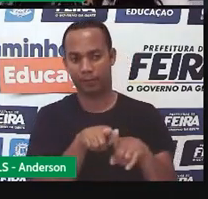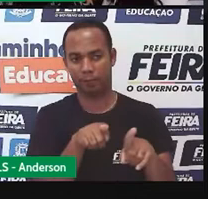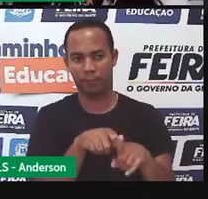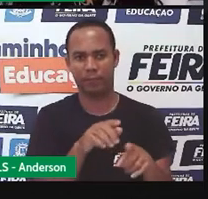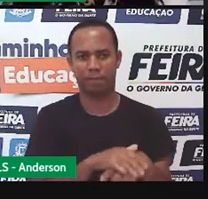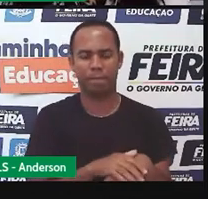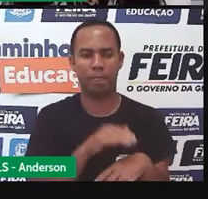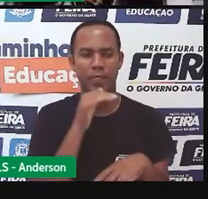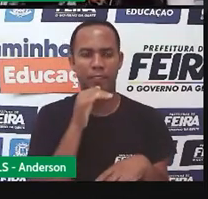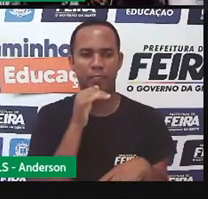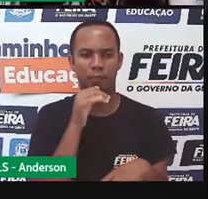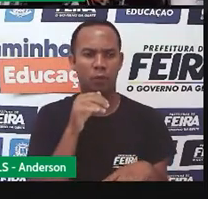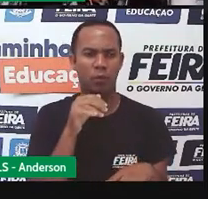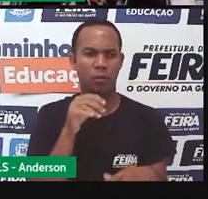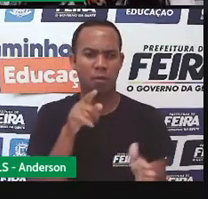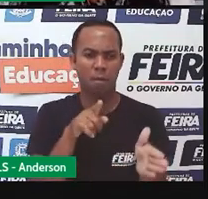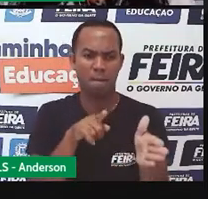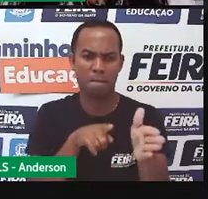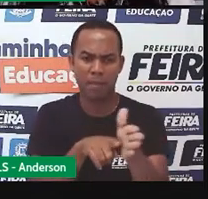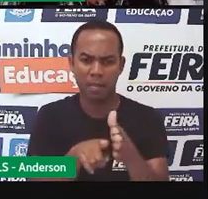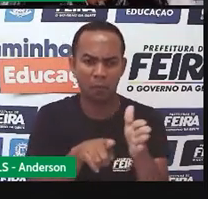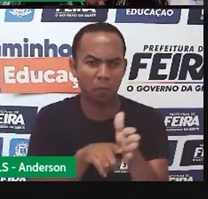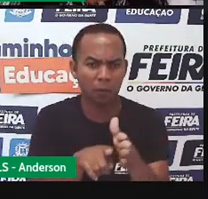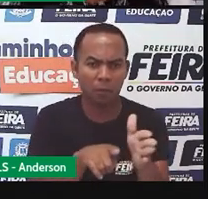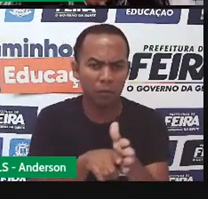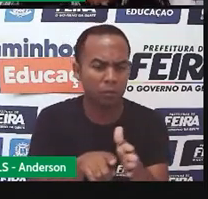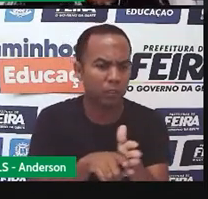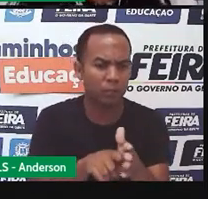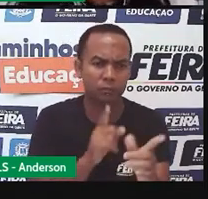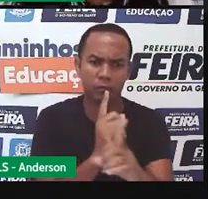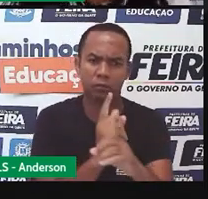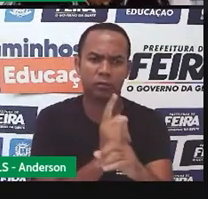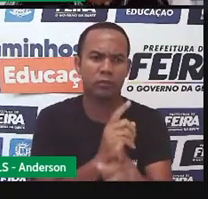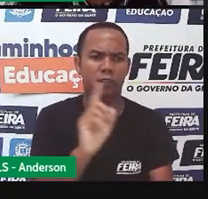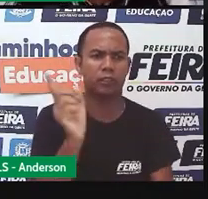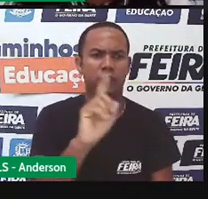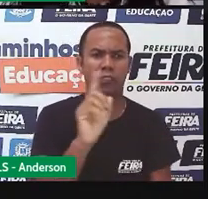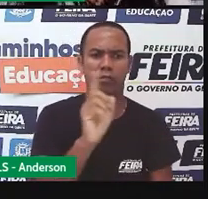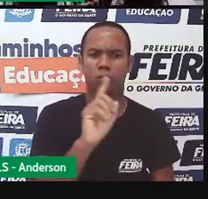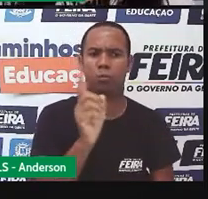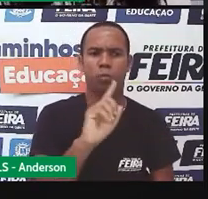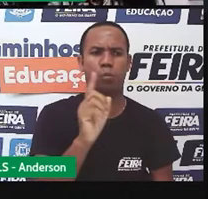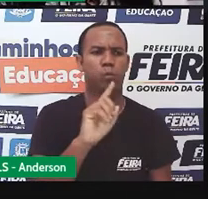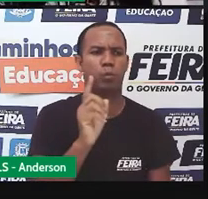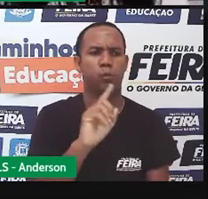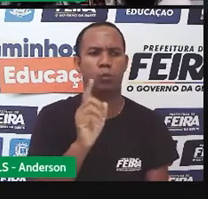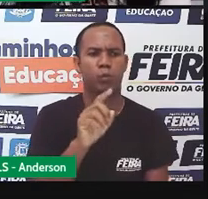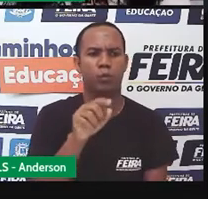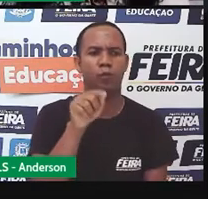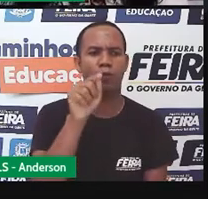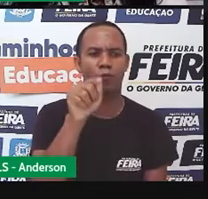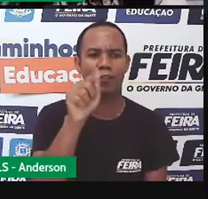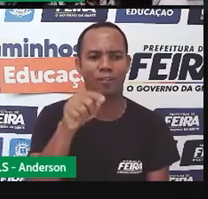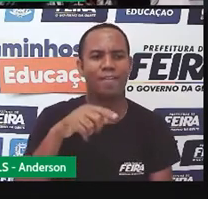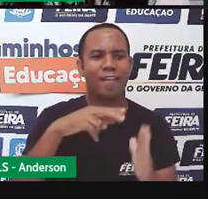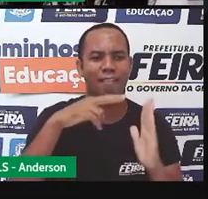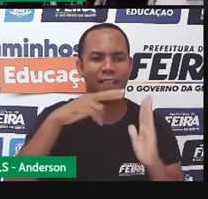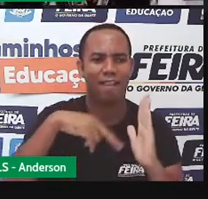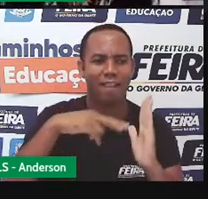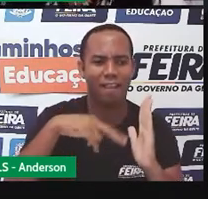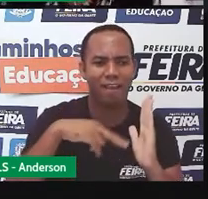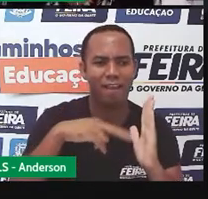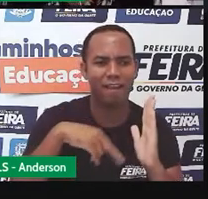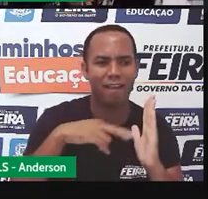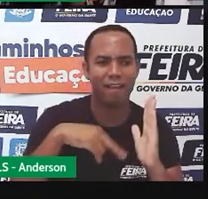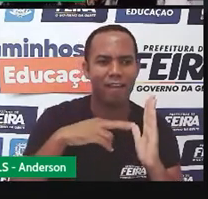nenhuma pergunta, nenhuma interrogação dessa vai ser encontrada por você, meu aluno querido. Você vai fazer a leitura e